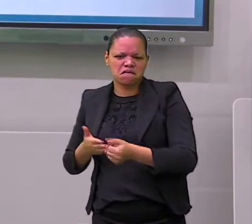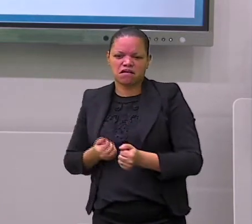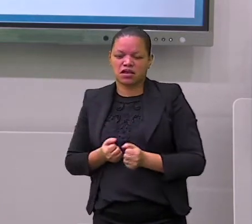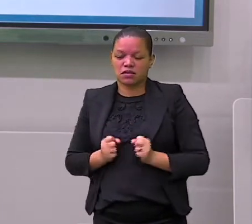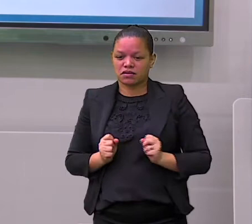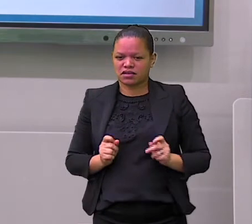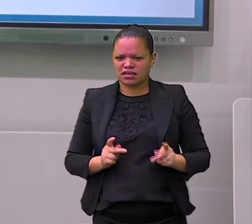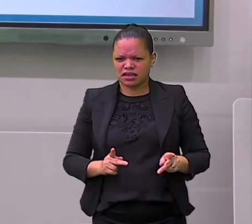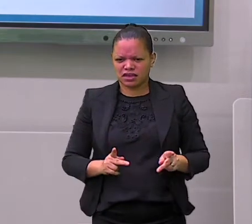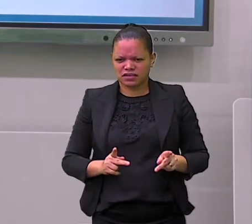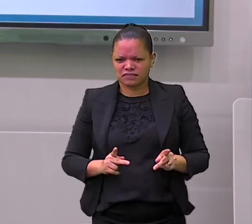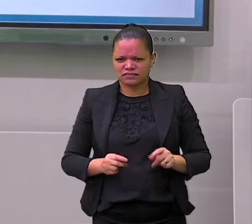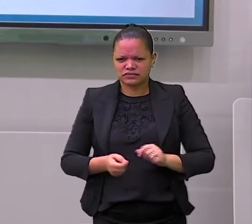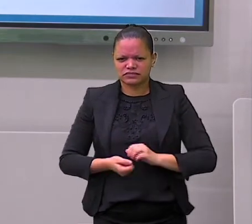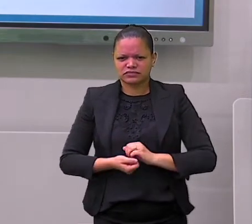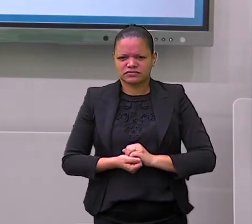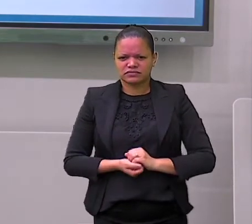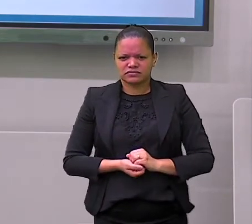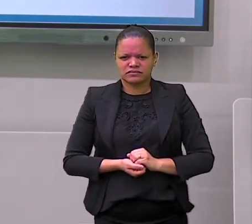internet.